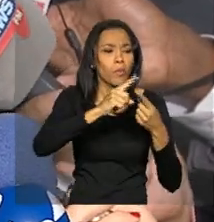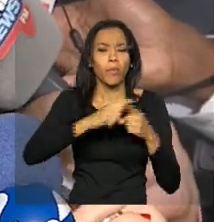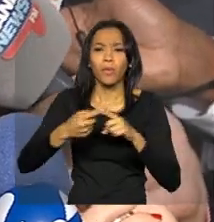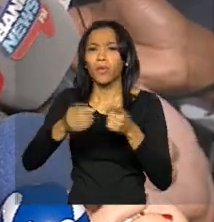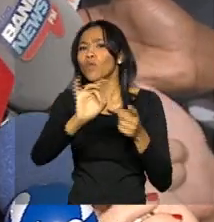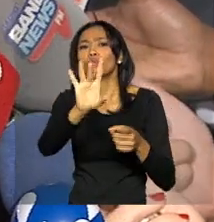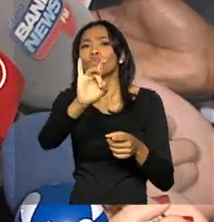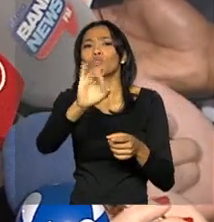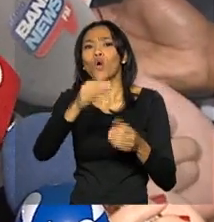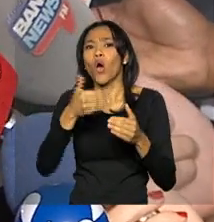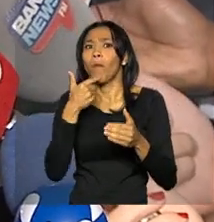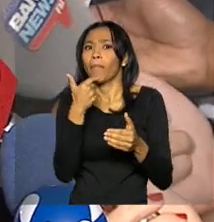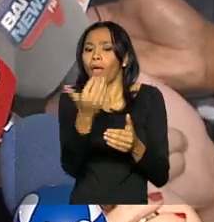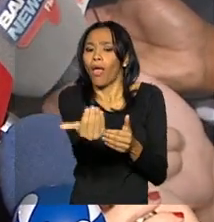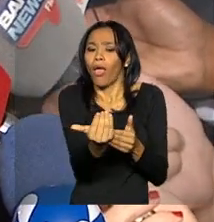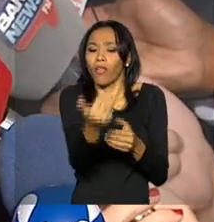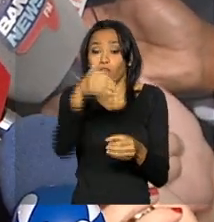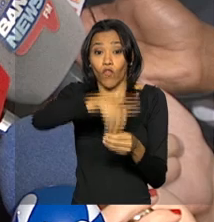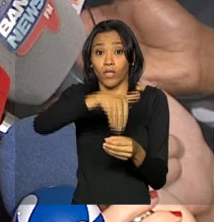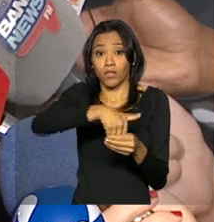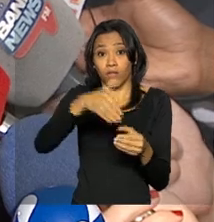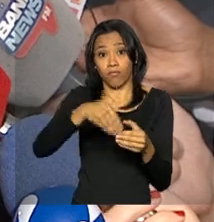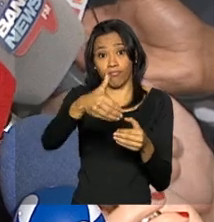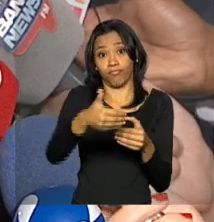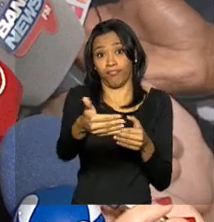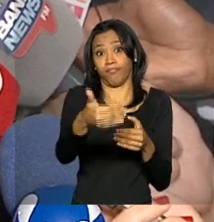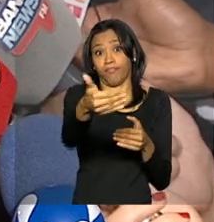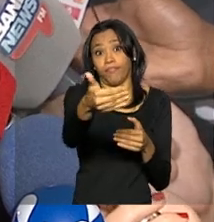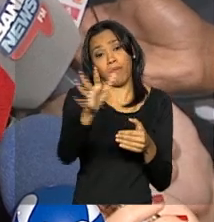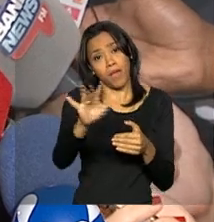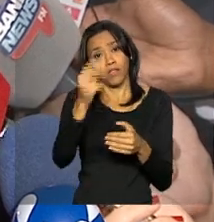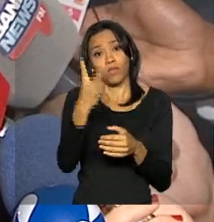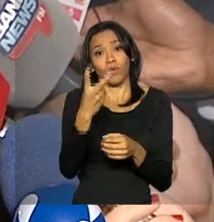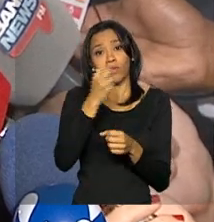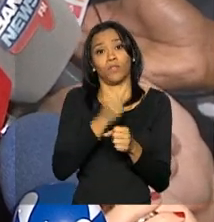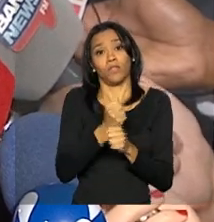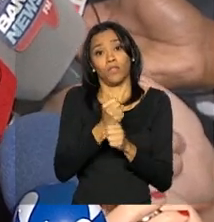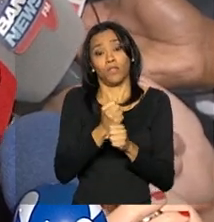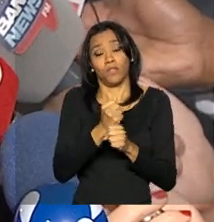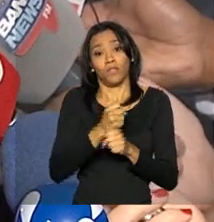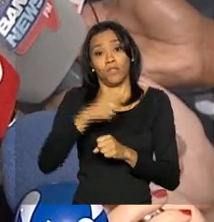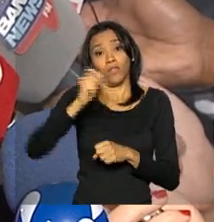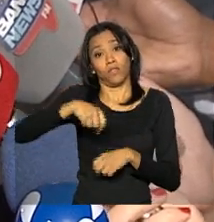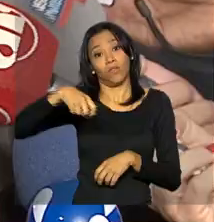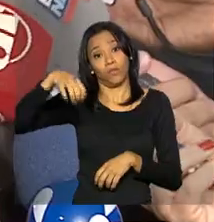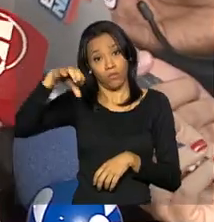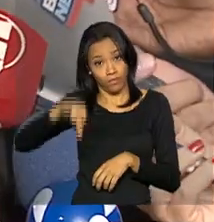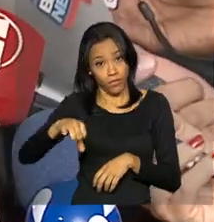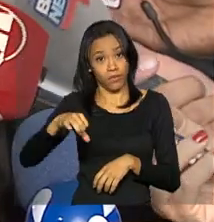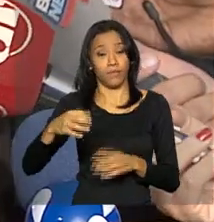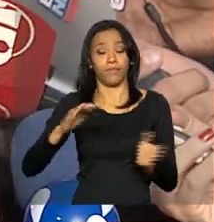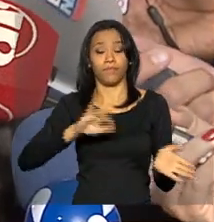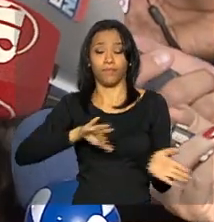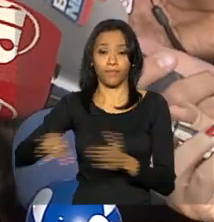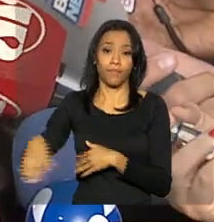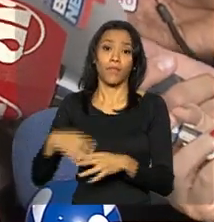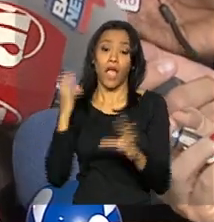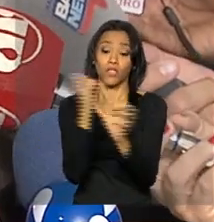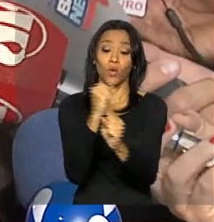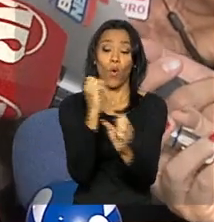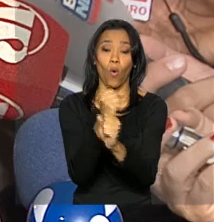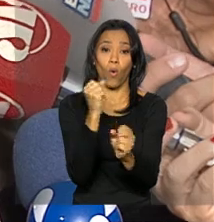que se aproxima, mas repactuar seus dois anos e nove meses que lhe rege. As contas de